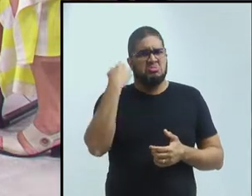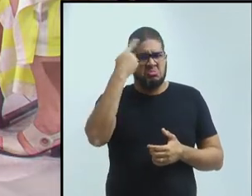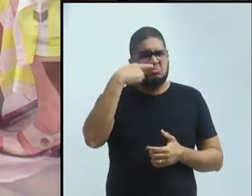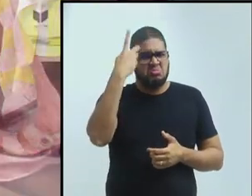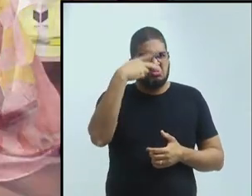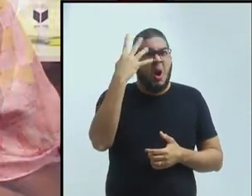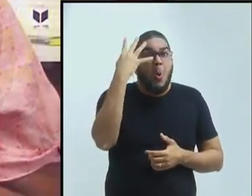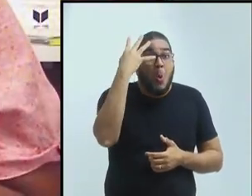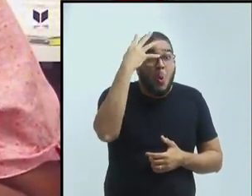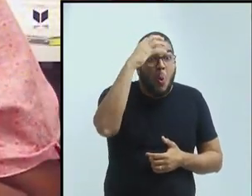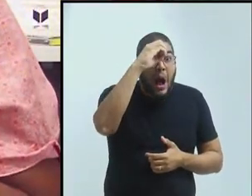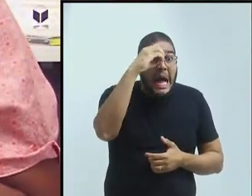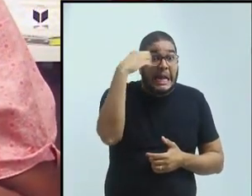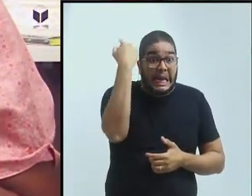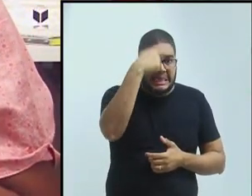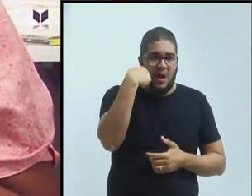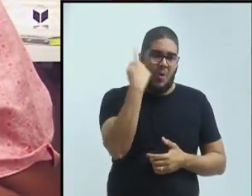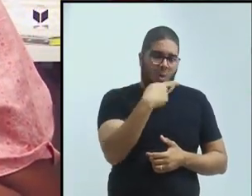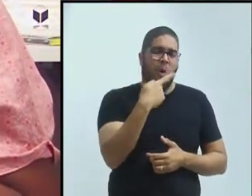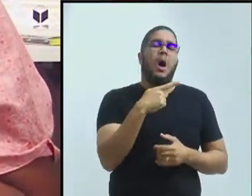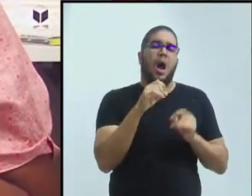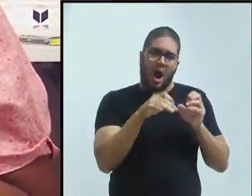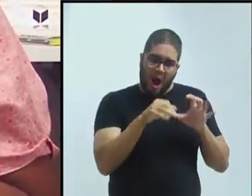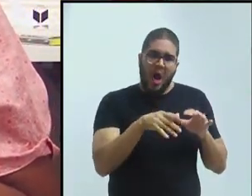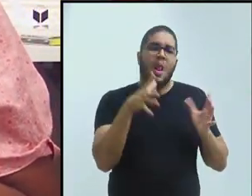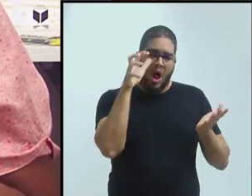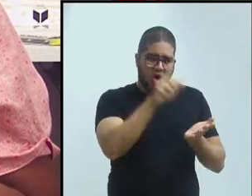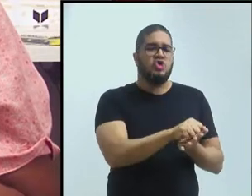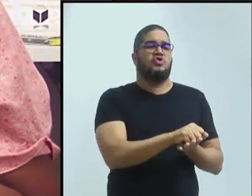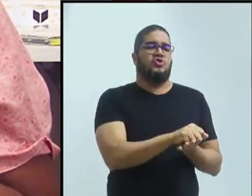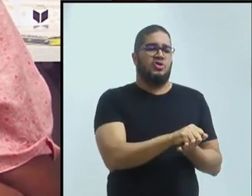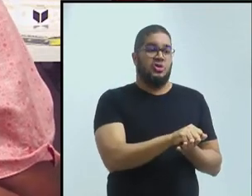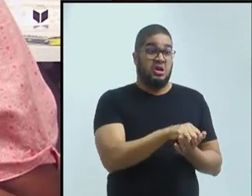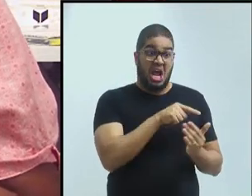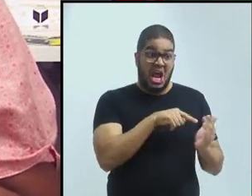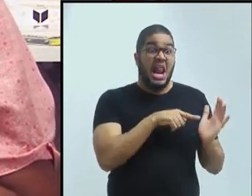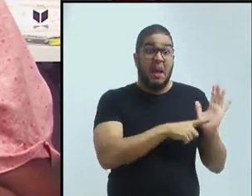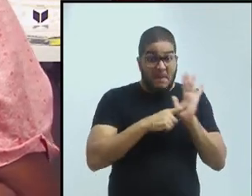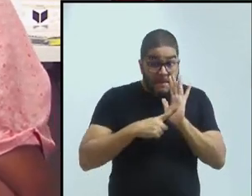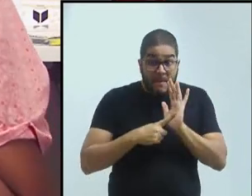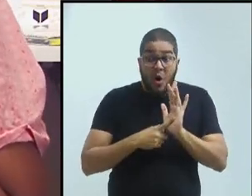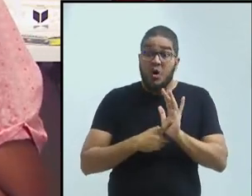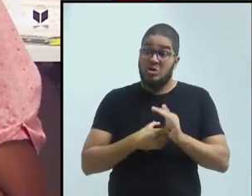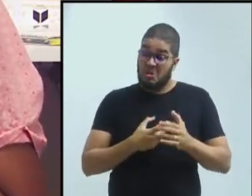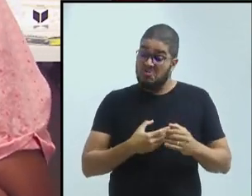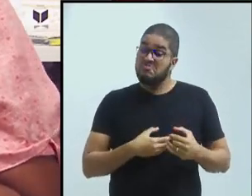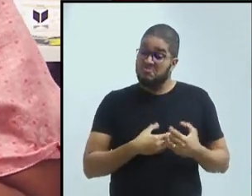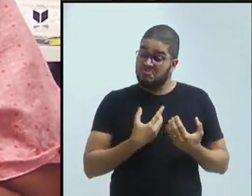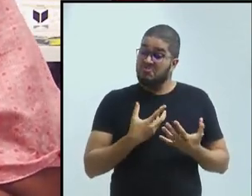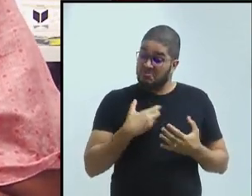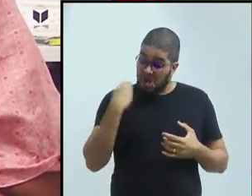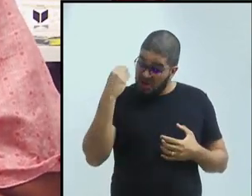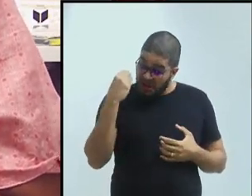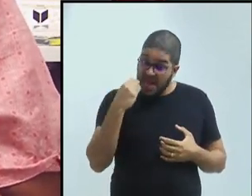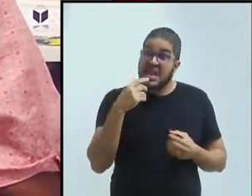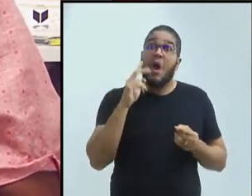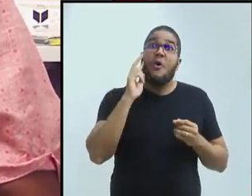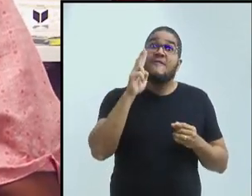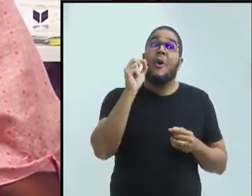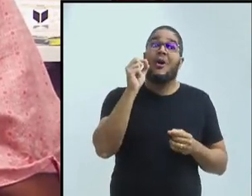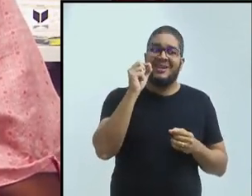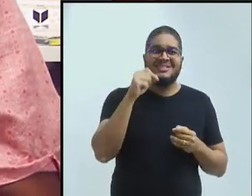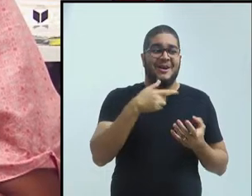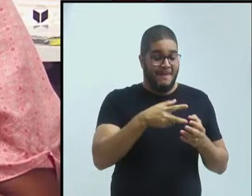40 horas de aula, traz uma descrição muito vívida do que acontece dentro da sala de aula, que permite apontar mais